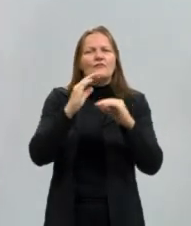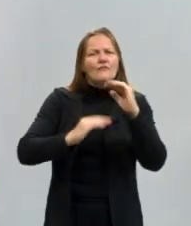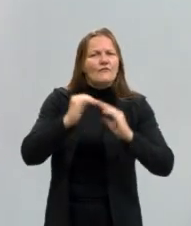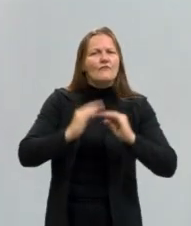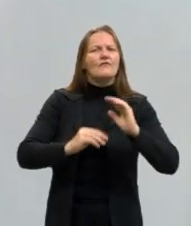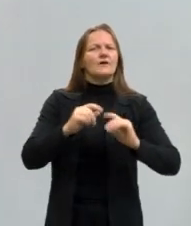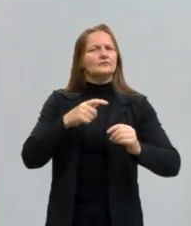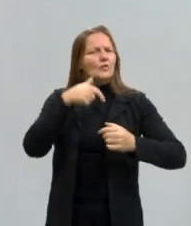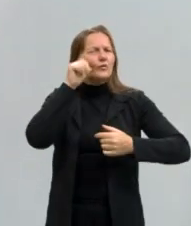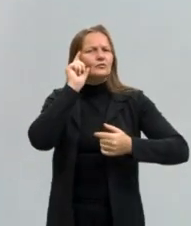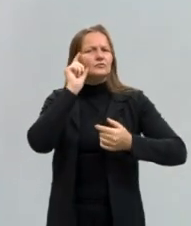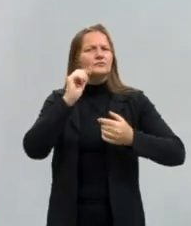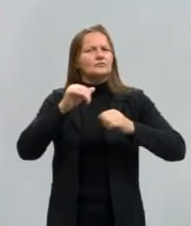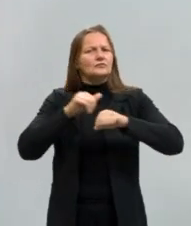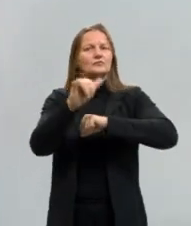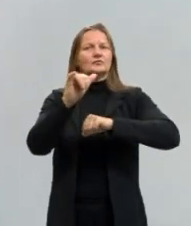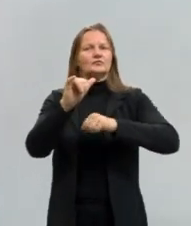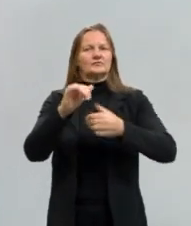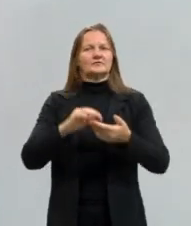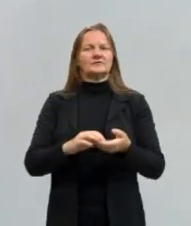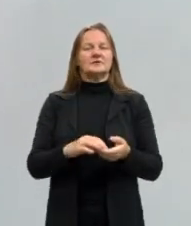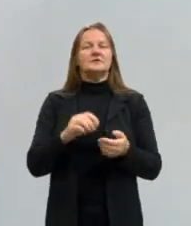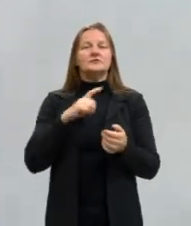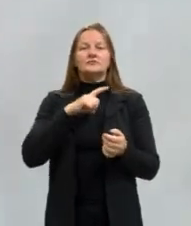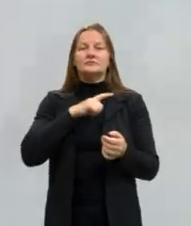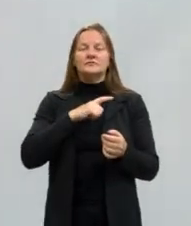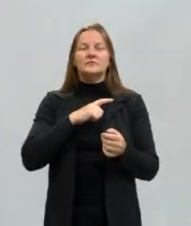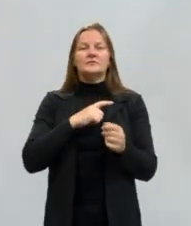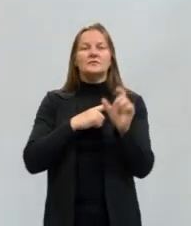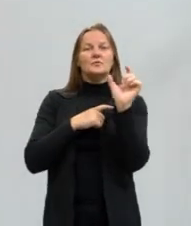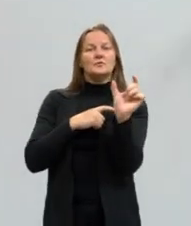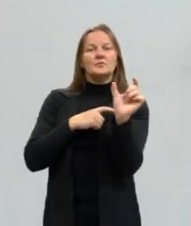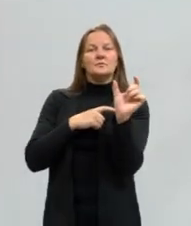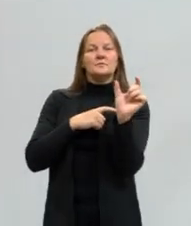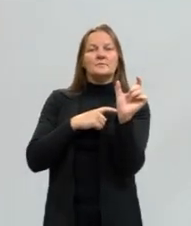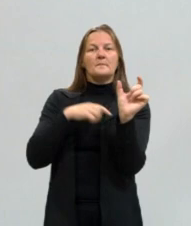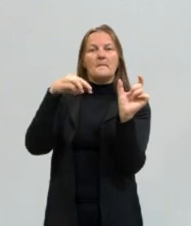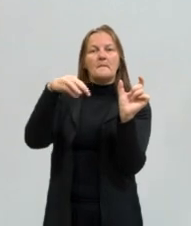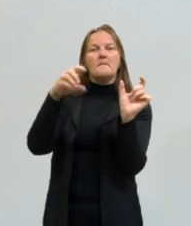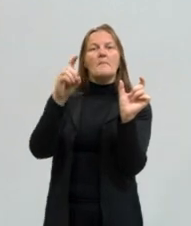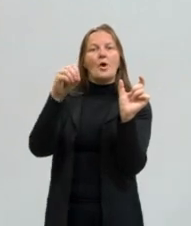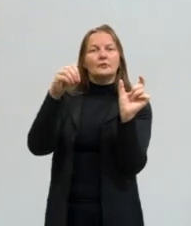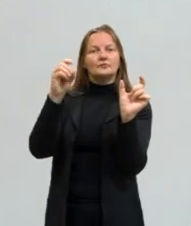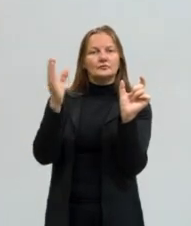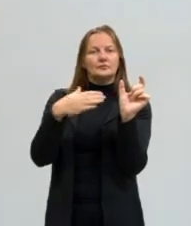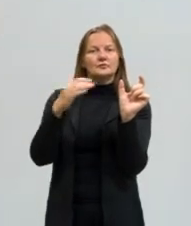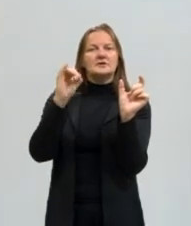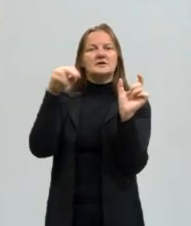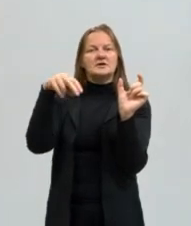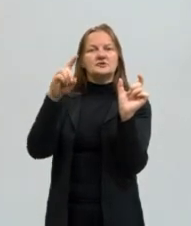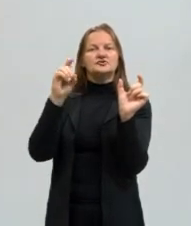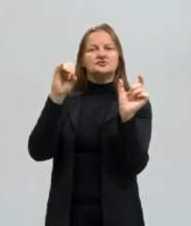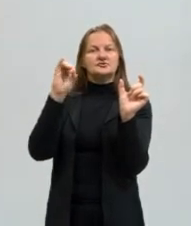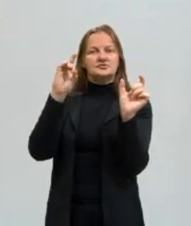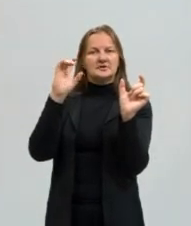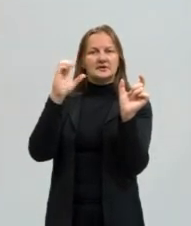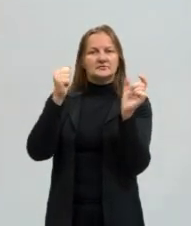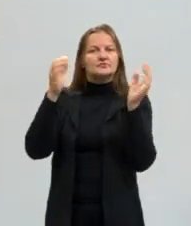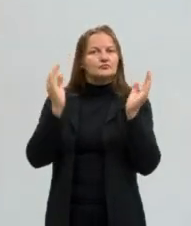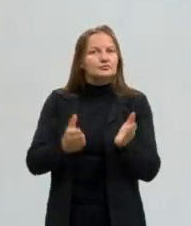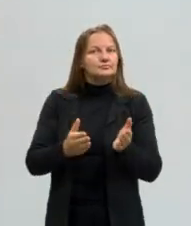aconteceram e que nós estamos utilizando o indicativo para falar dessas certezas.